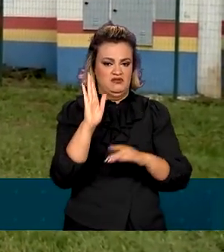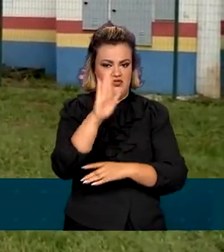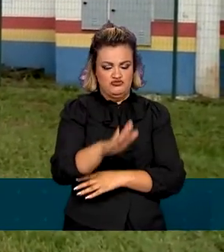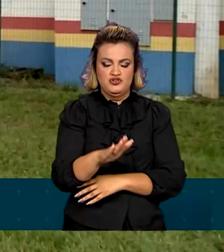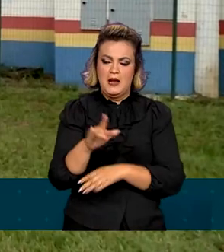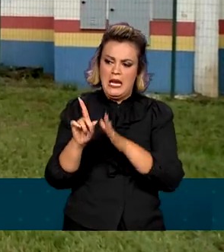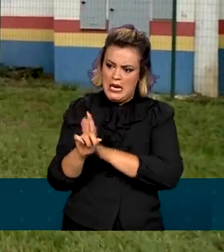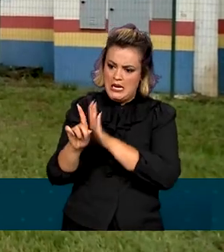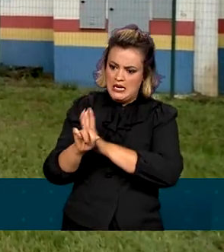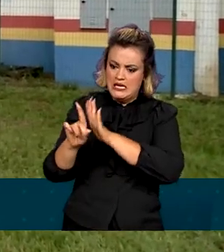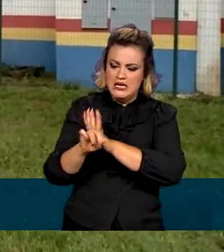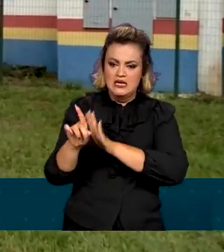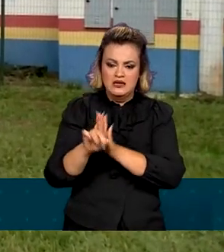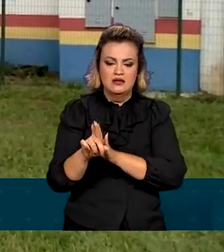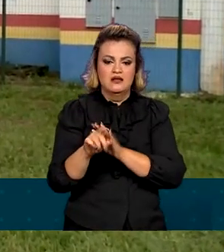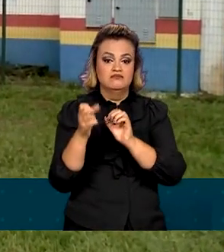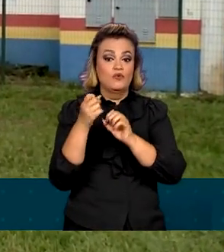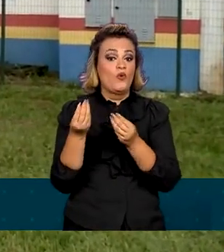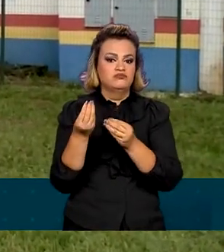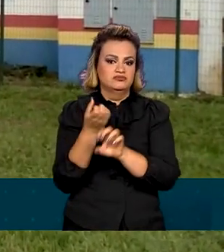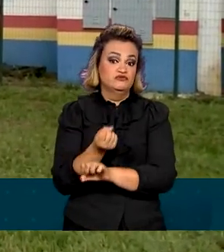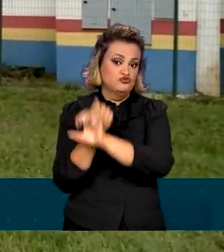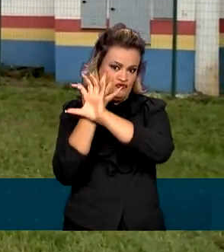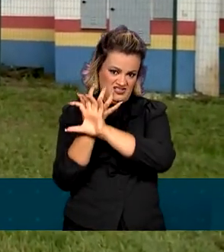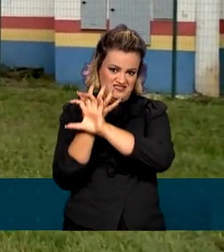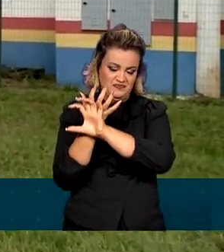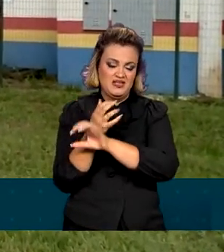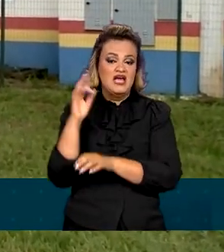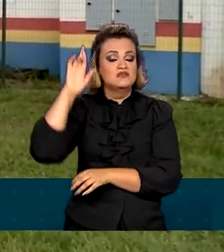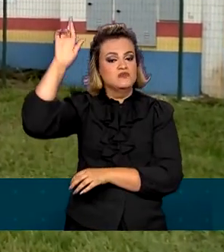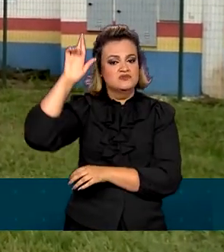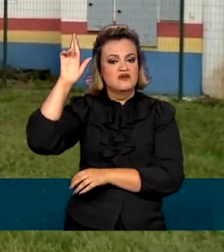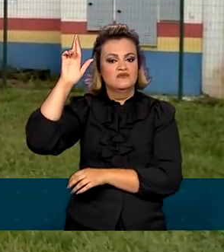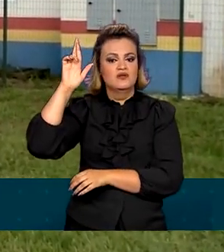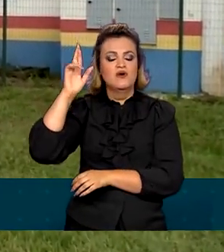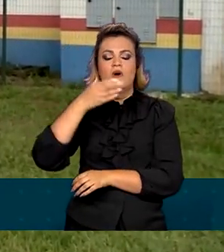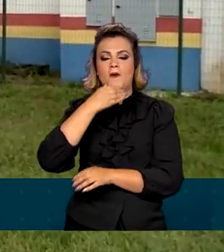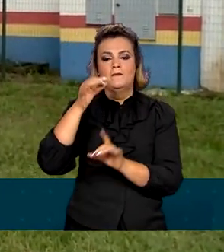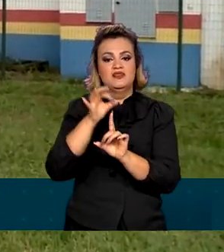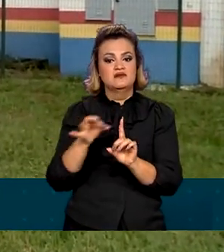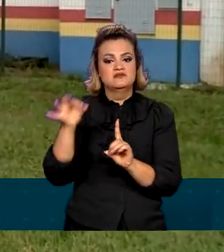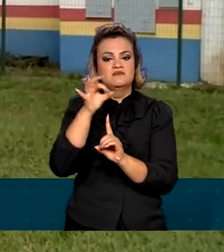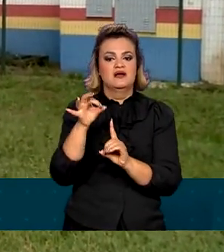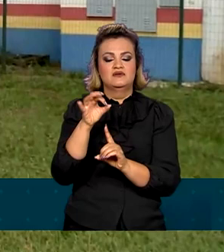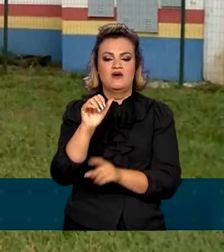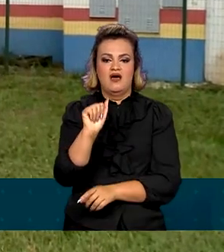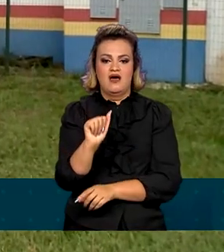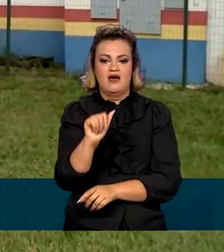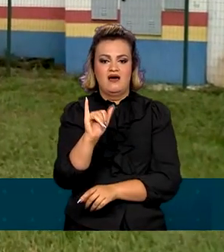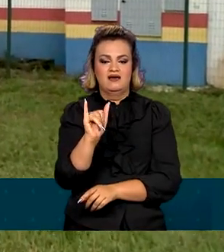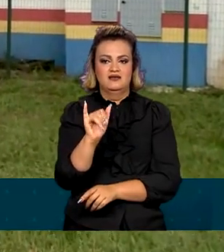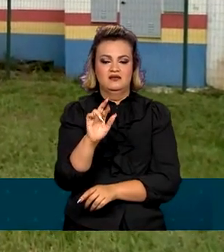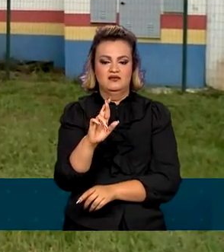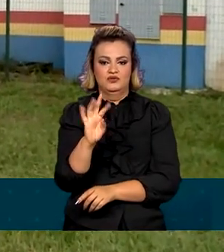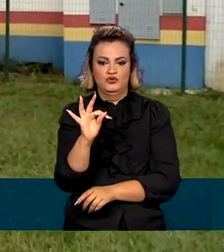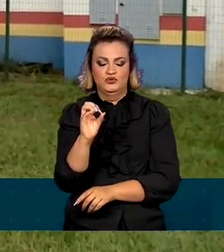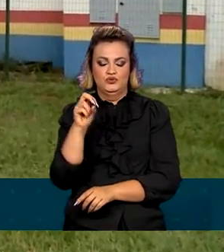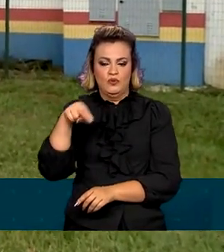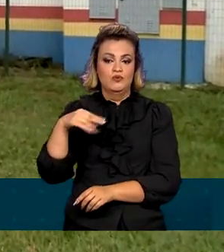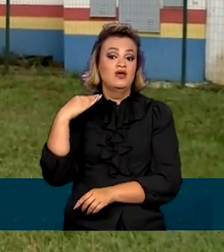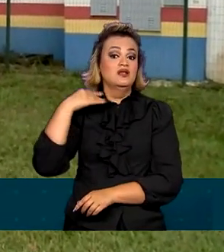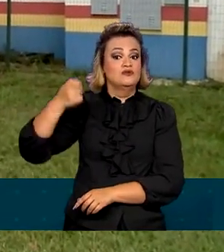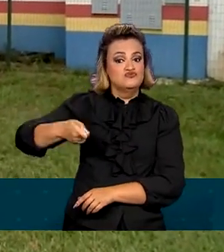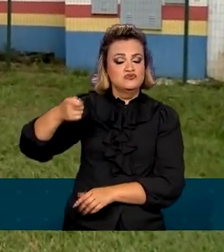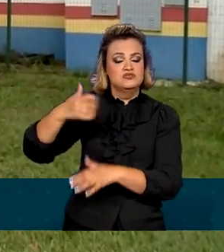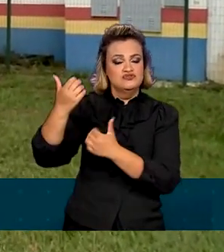procedimento, por meio de videoconferência, foi conduzido pelo desembargador Ayrton Vieira, juiz auxiliar